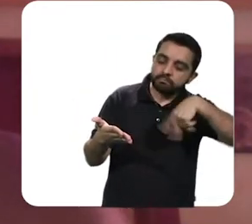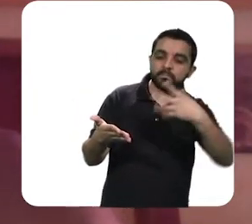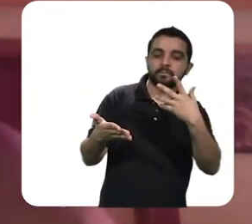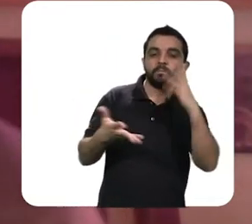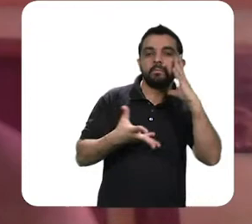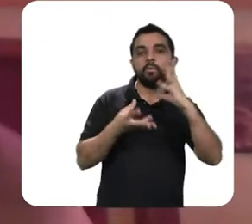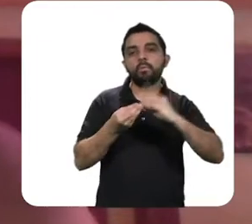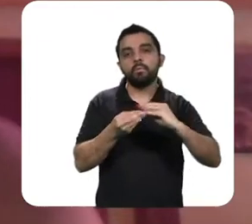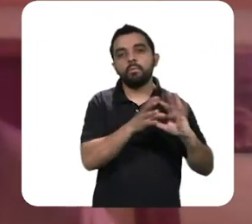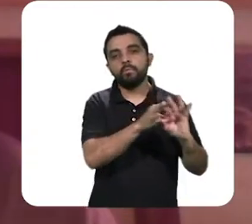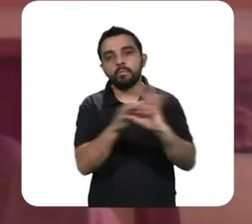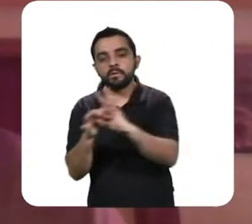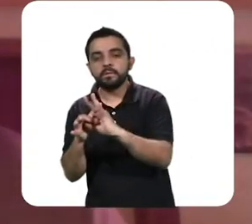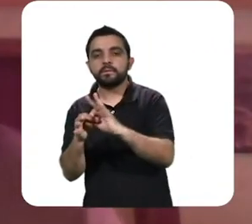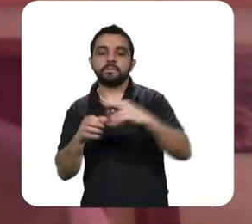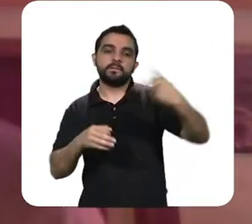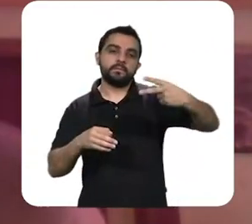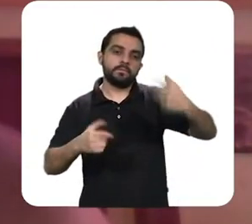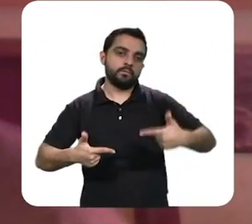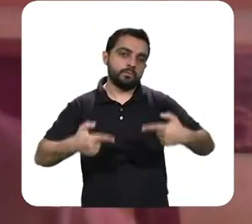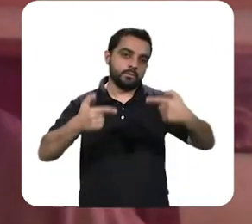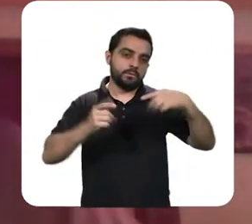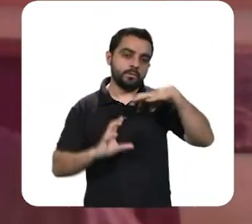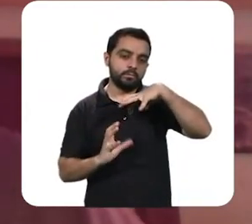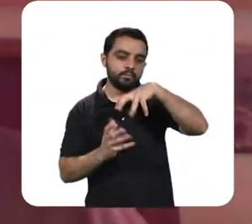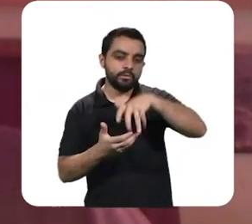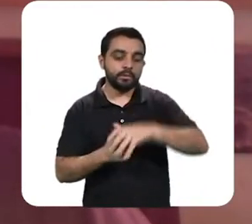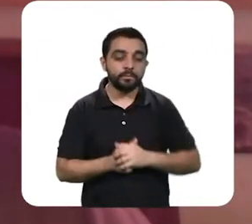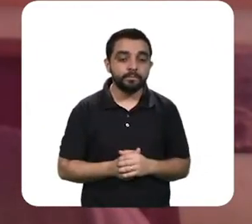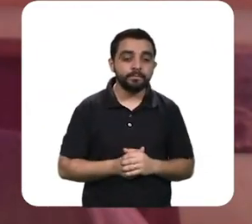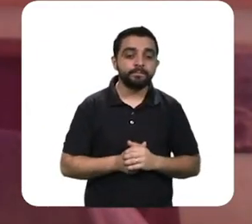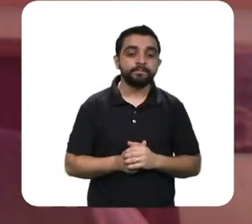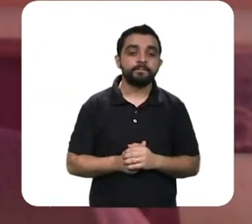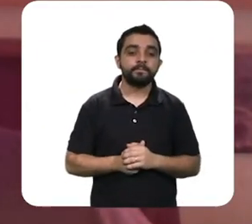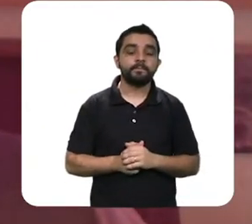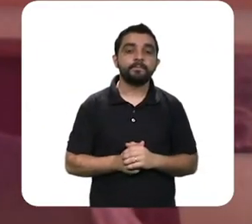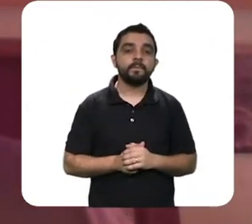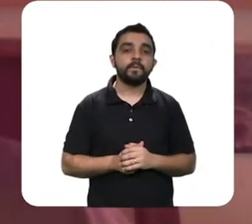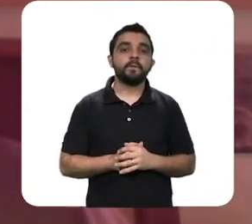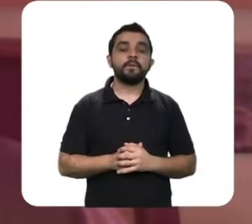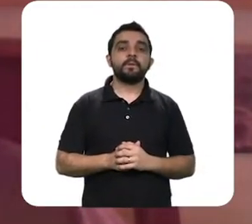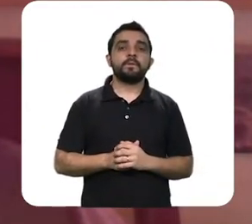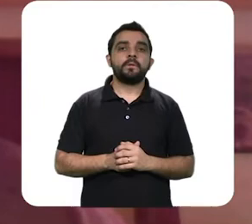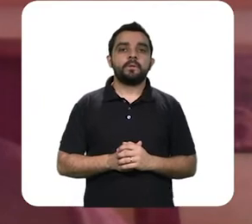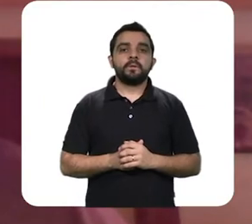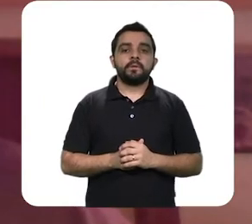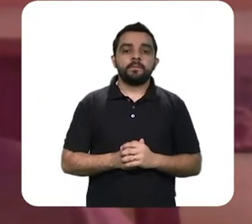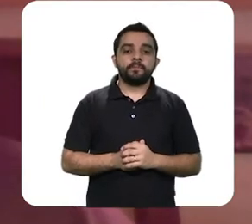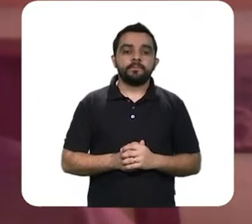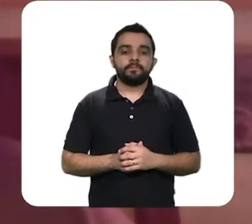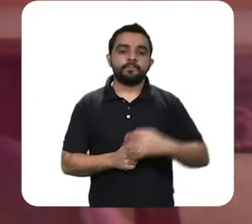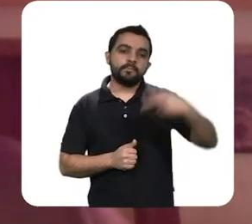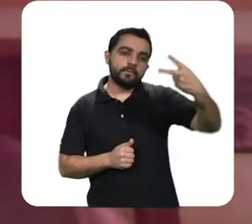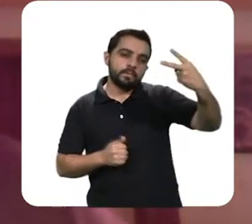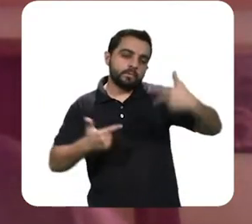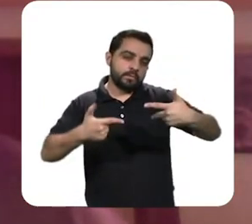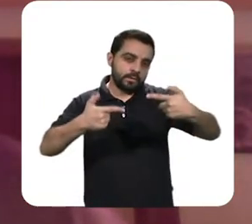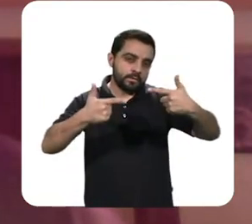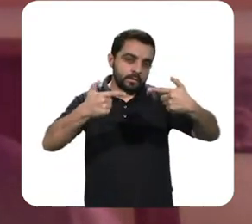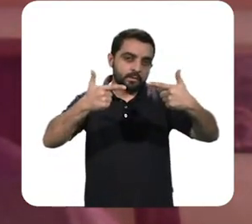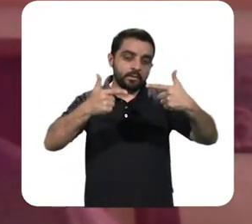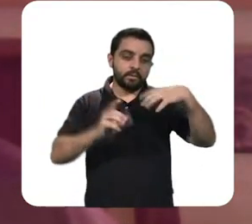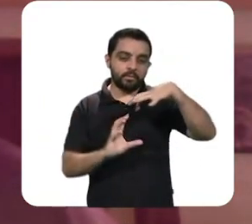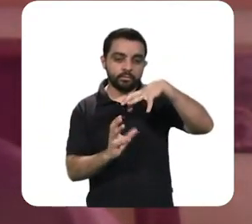abrangente, explicativa da Segunda Guerra Mundial. E aí, se tratando de Segunda Guerra Mundial, que é o meu fã de pesquisa já há